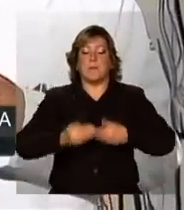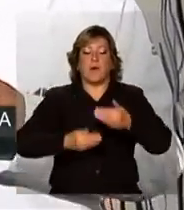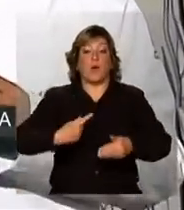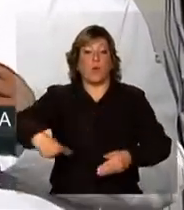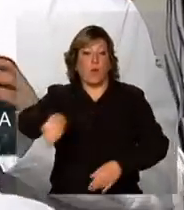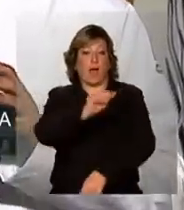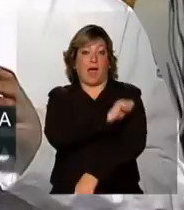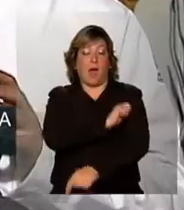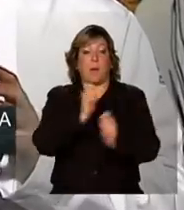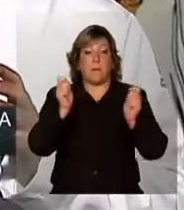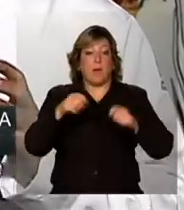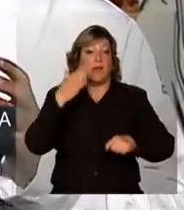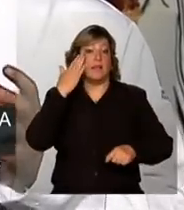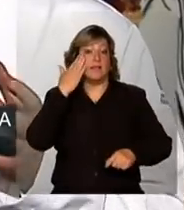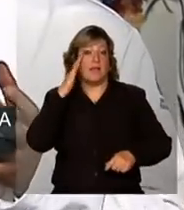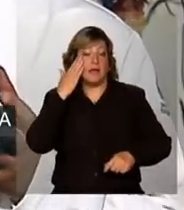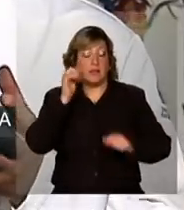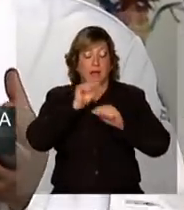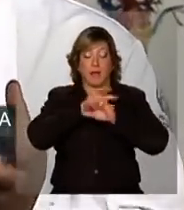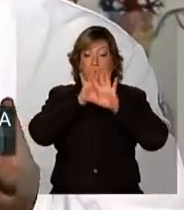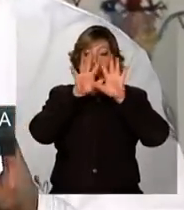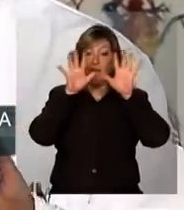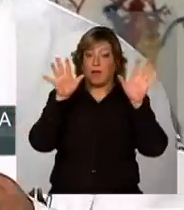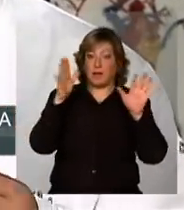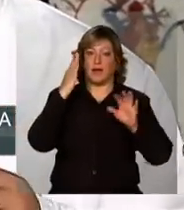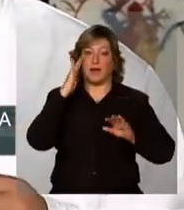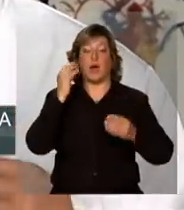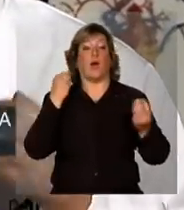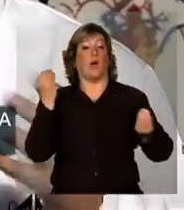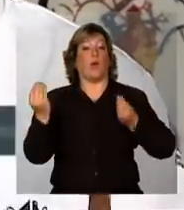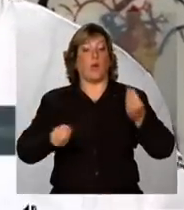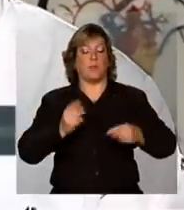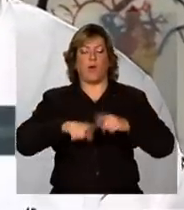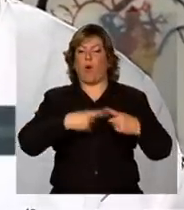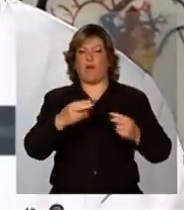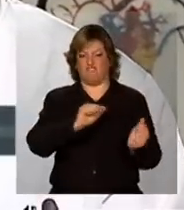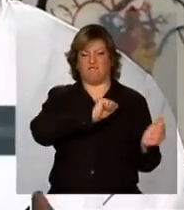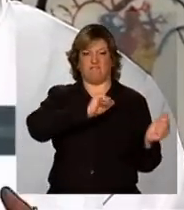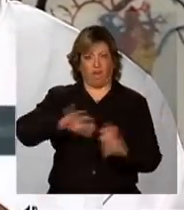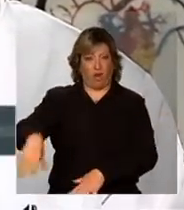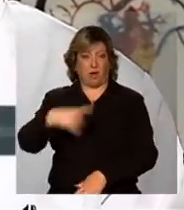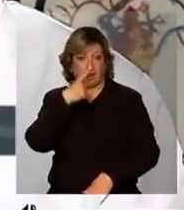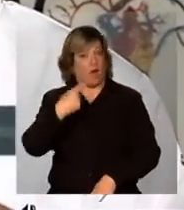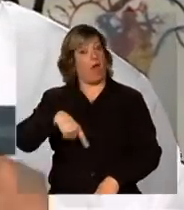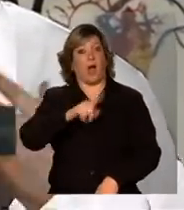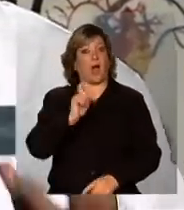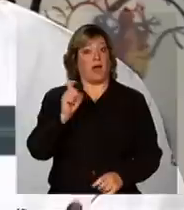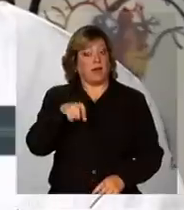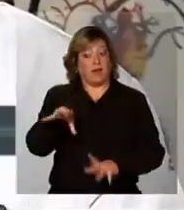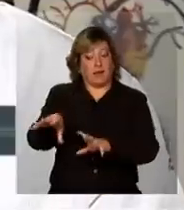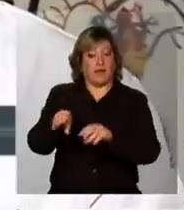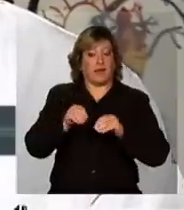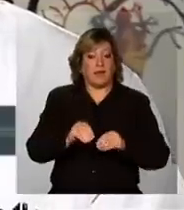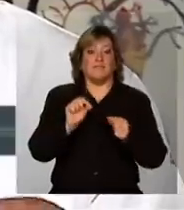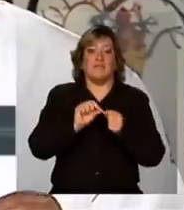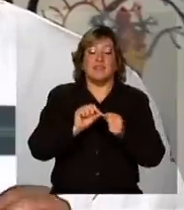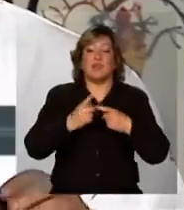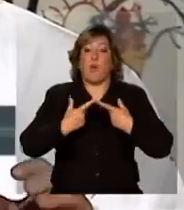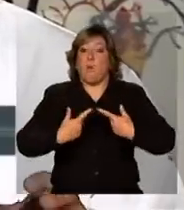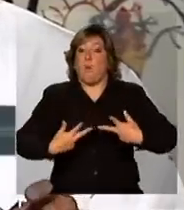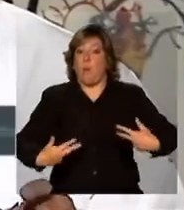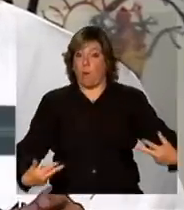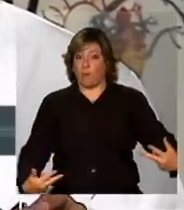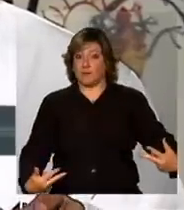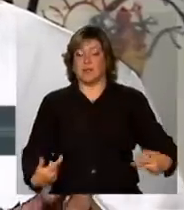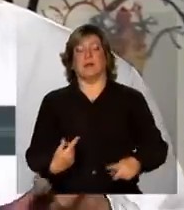possam compreender que a partir de coisas que às vezes jogamos fora, nós podemos construir muitas coisas. E através